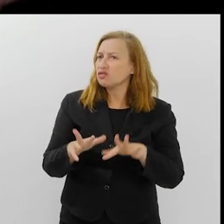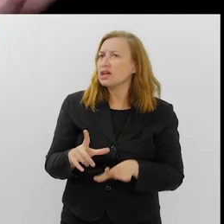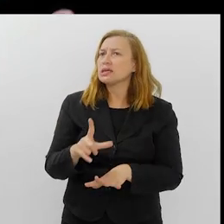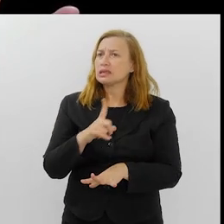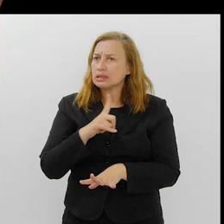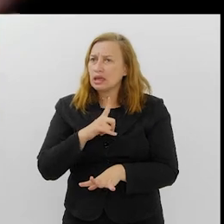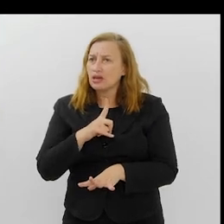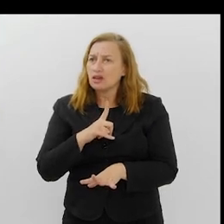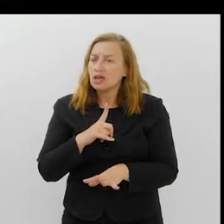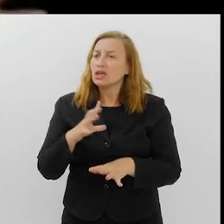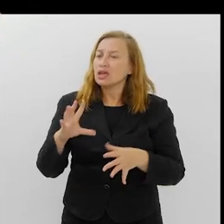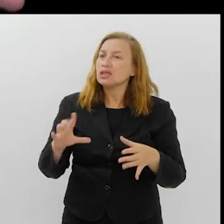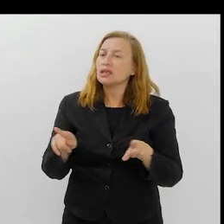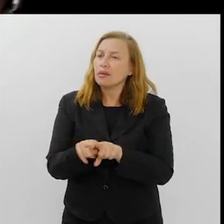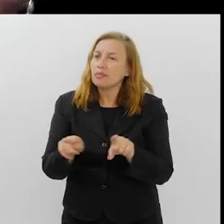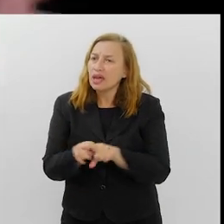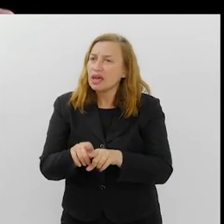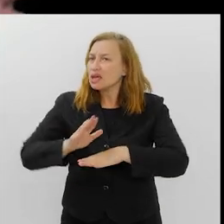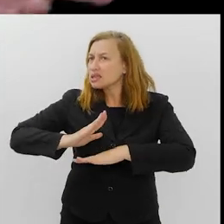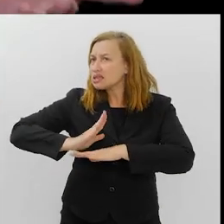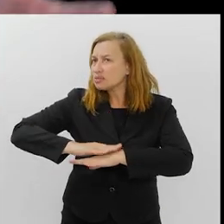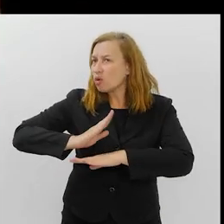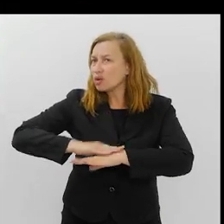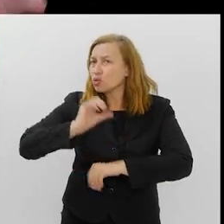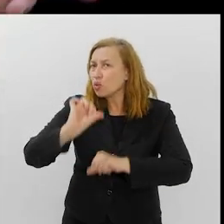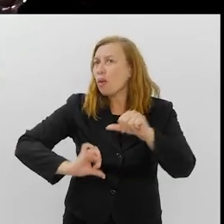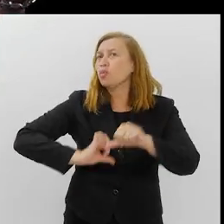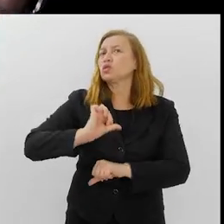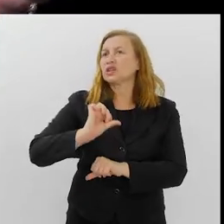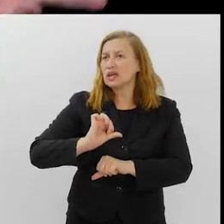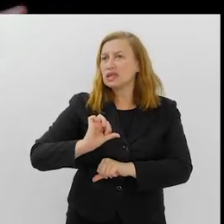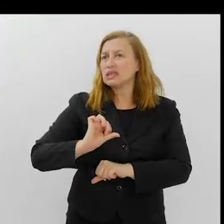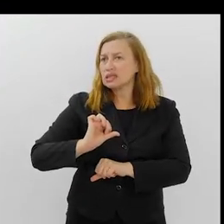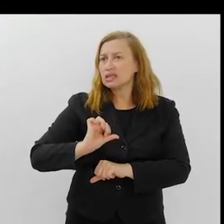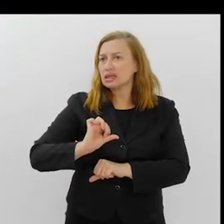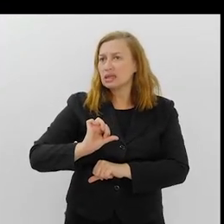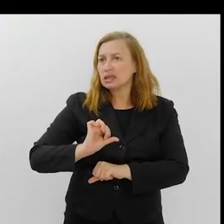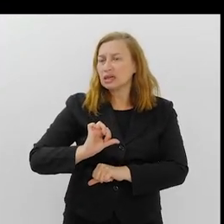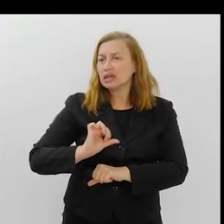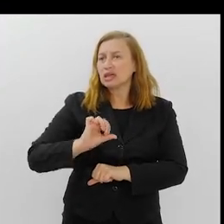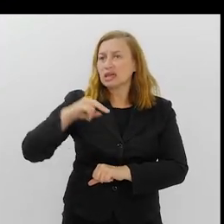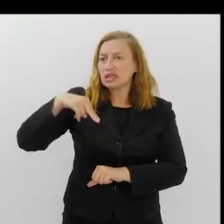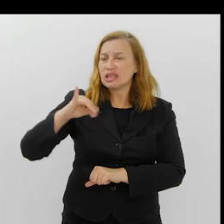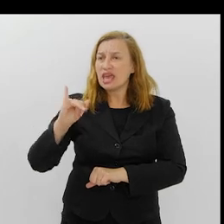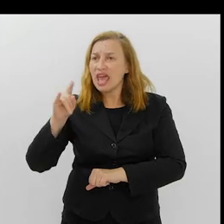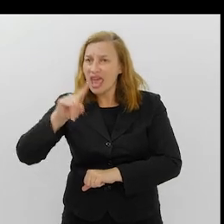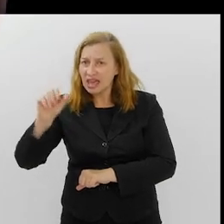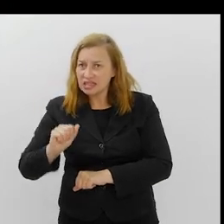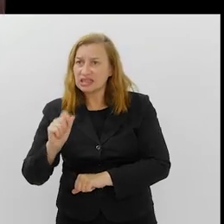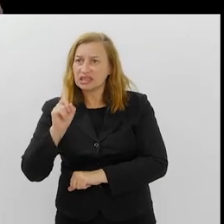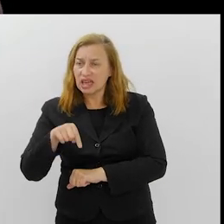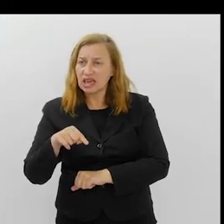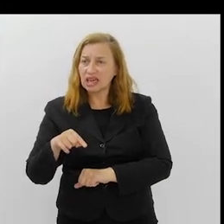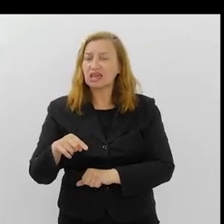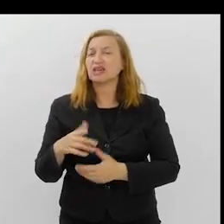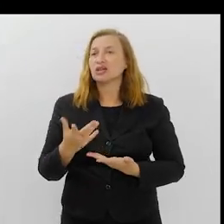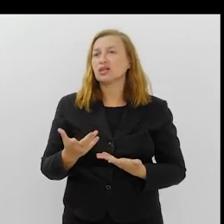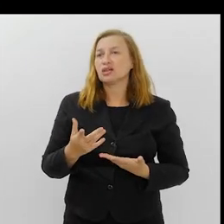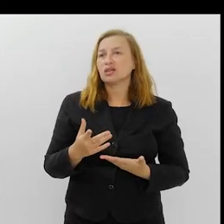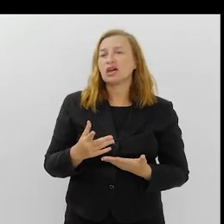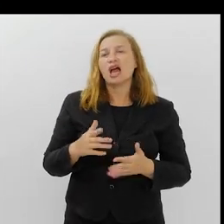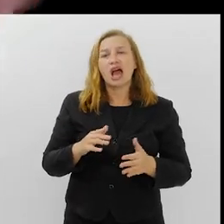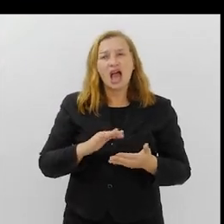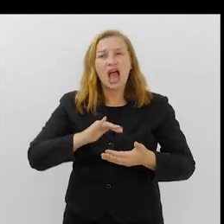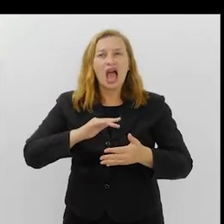essa diferença. E a gente calhou também, nesse momento, de uma mudança da alieza. Então, tudo... Nada é muito por